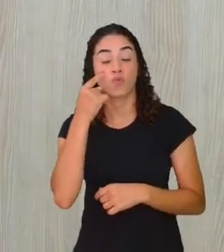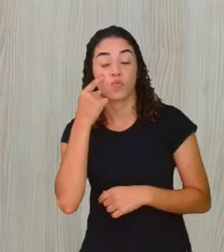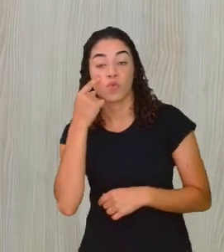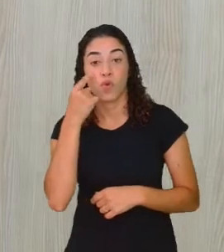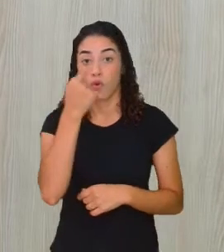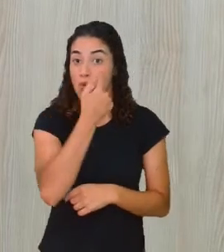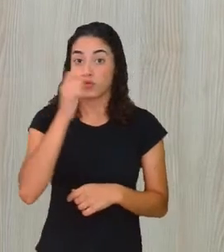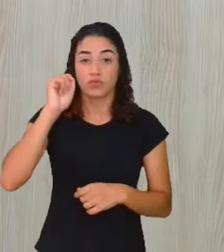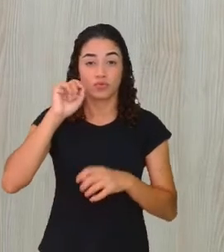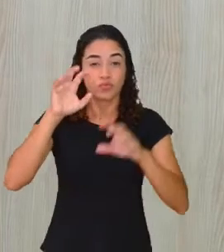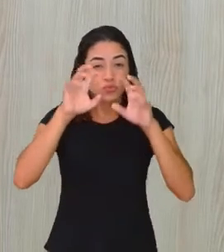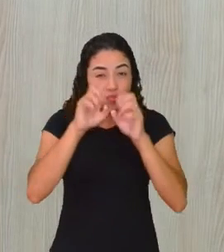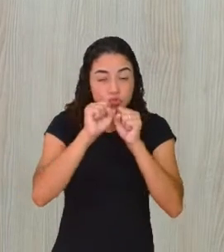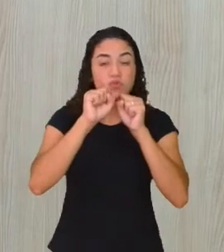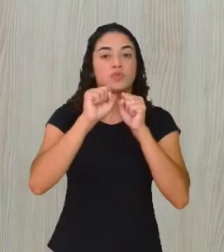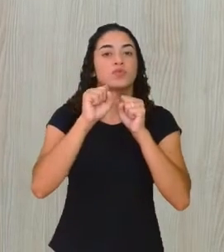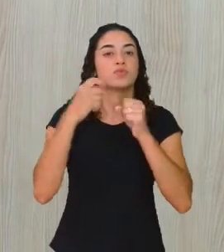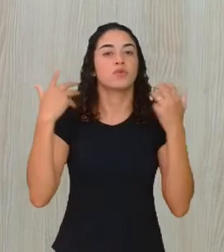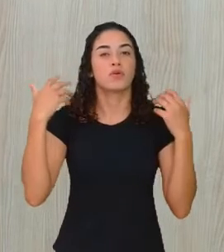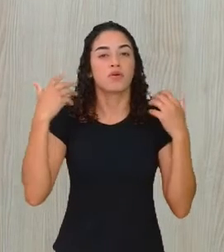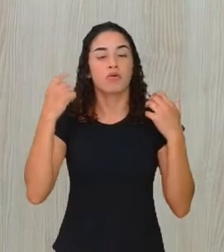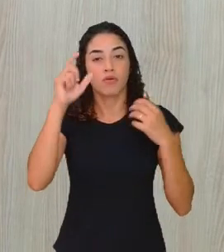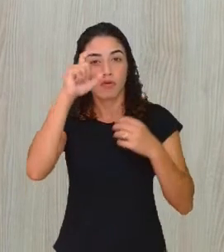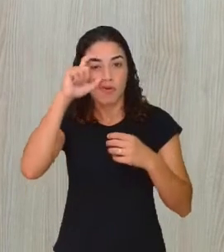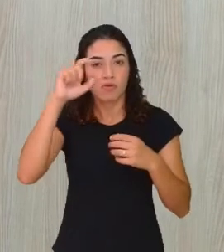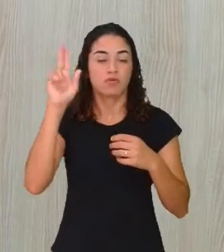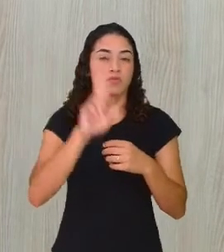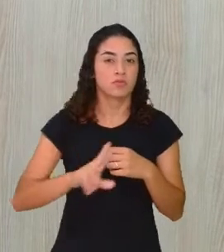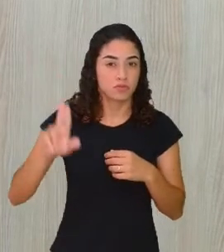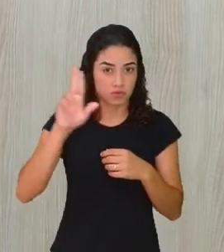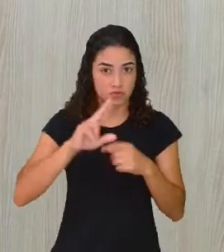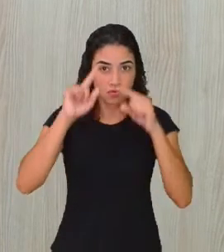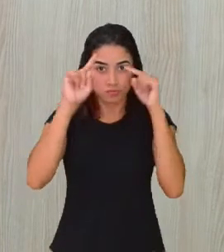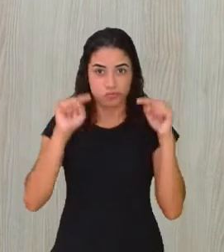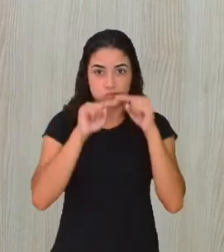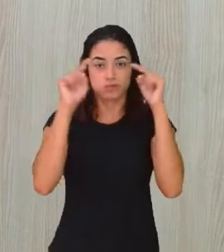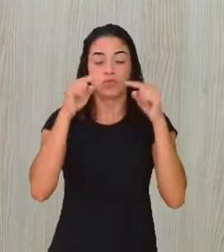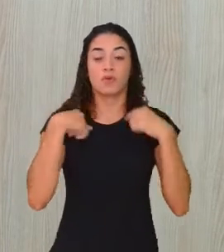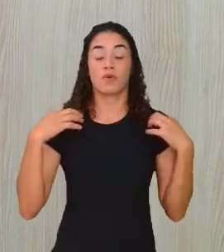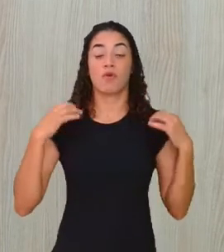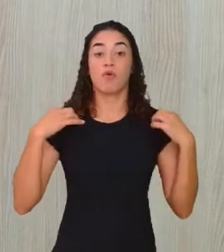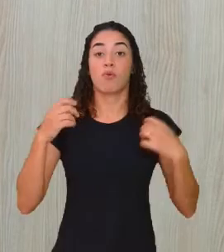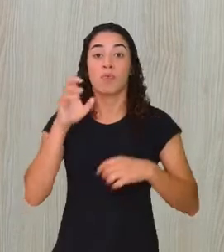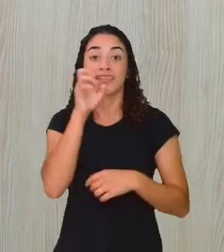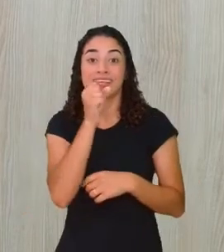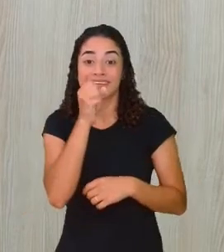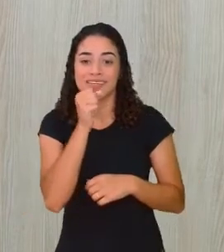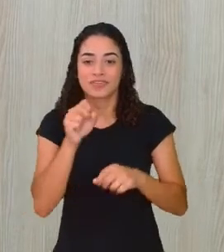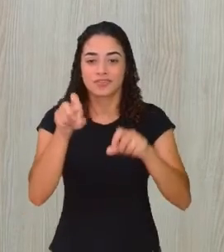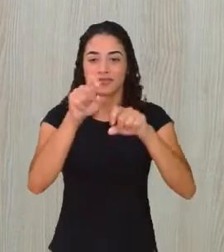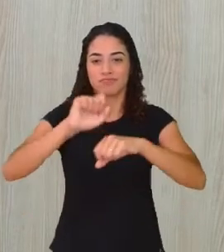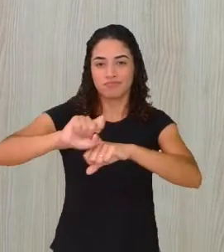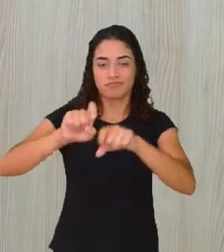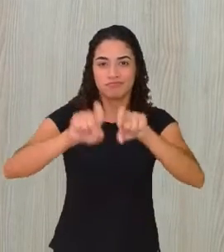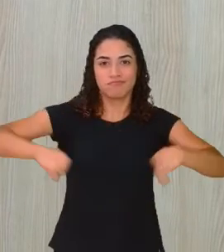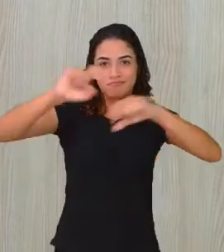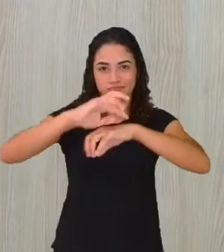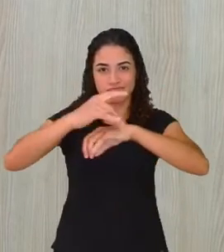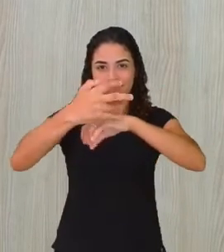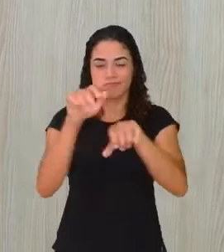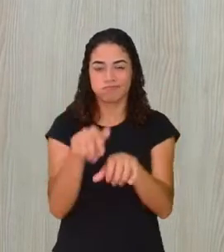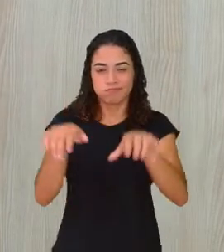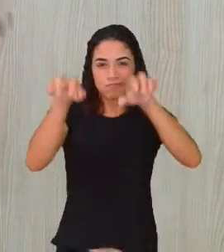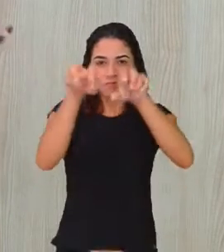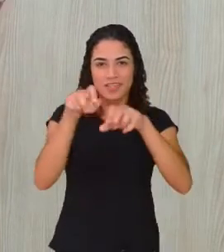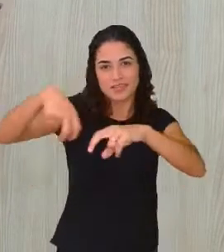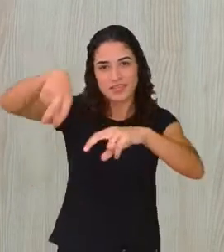uso óculos arredondados, estou com uma camisa laranja, em frente ao computador, esperando o quê? O seu comentário, sexto ano.